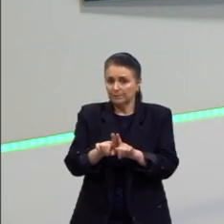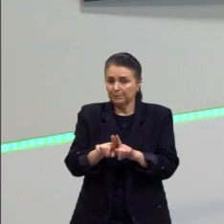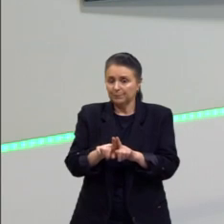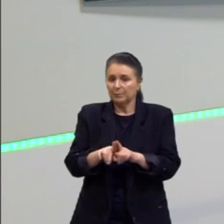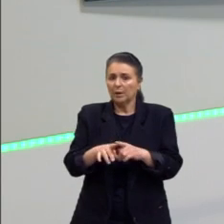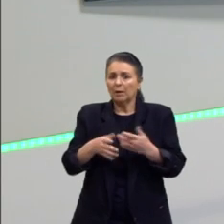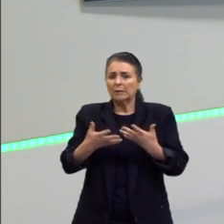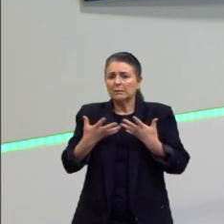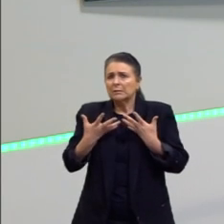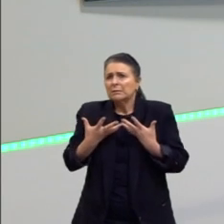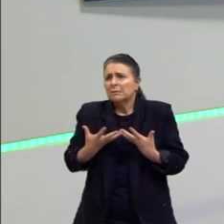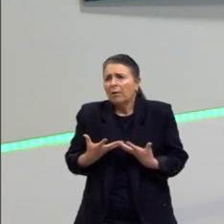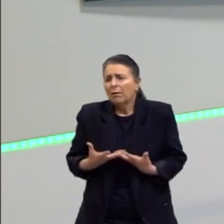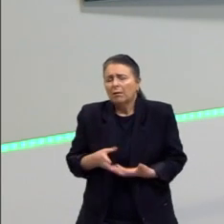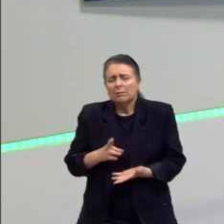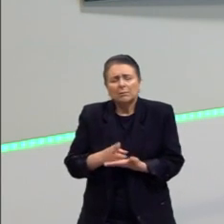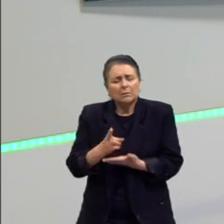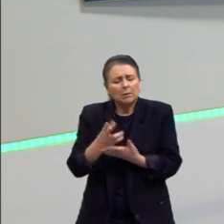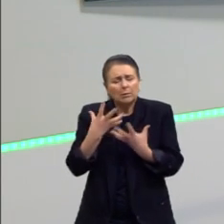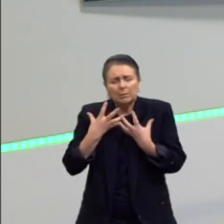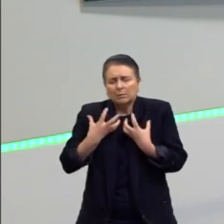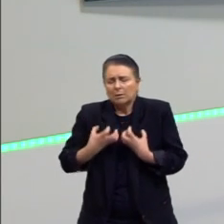Cansaço também, a pessoa sente bastante.